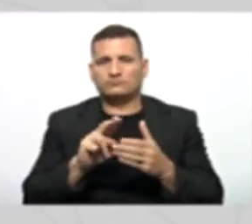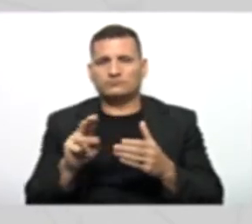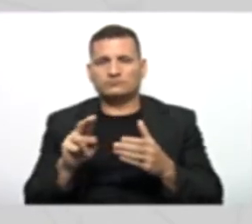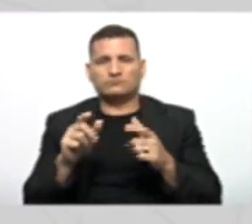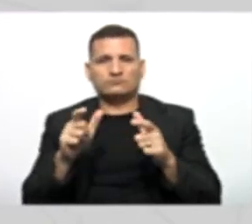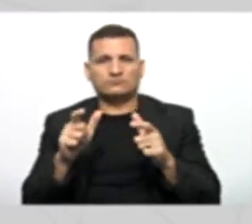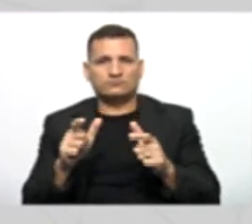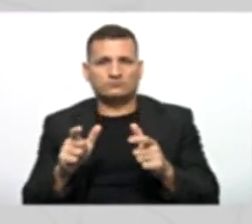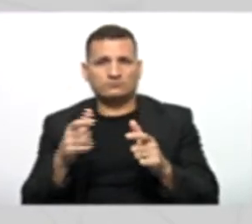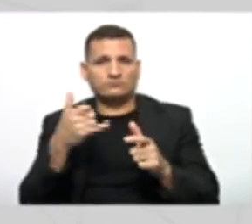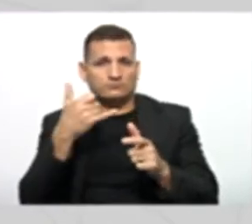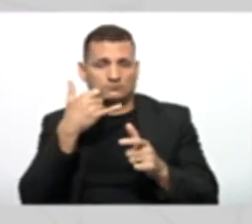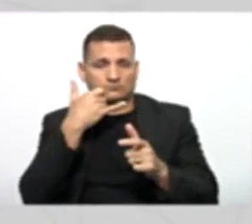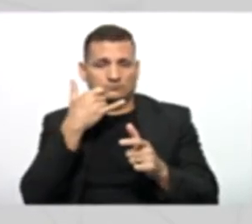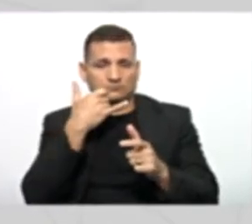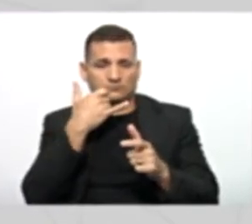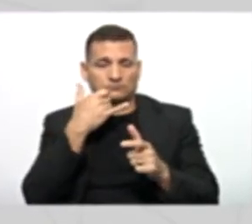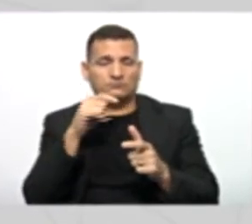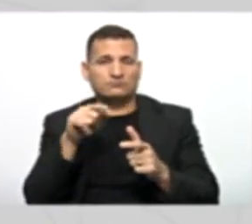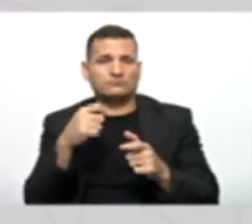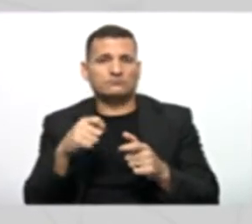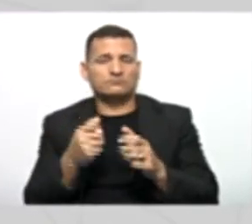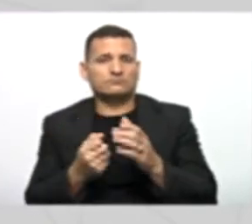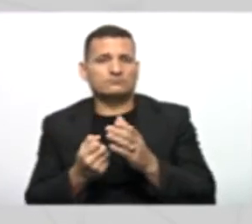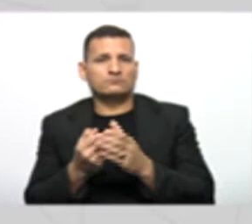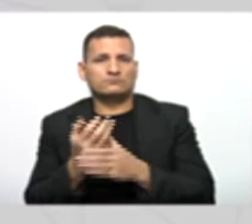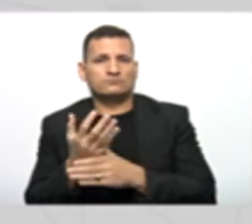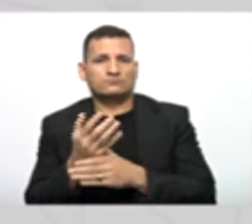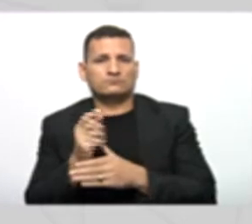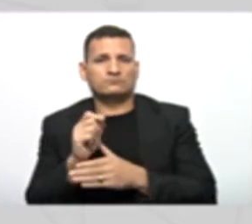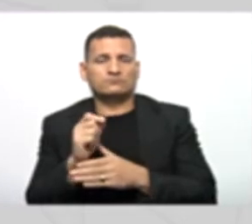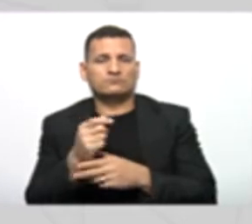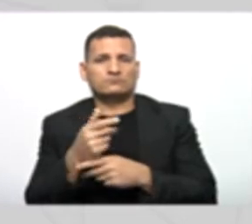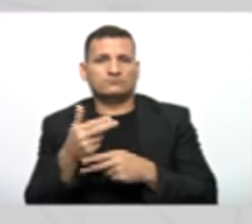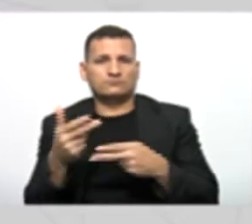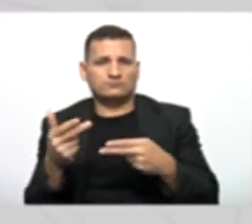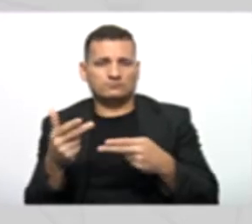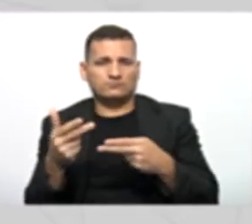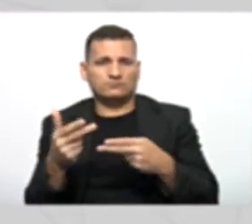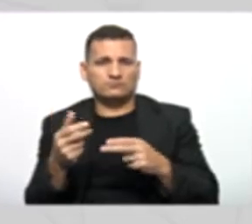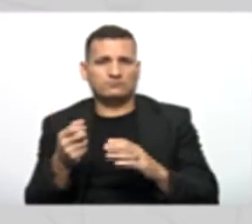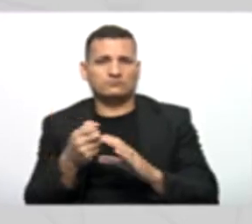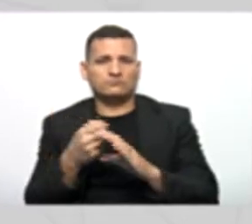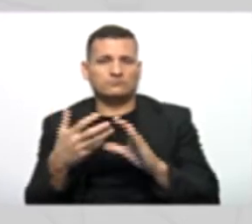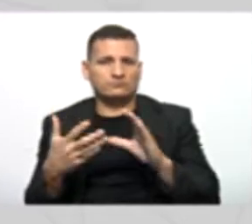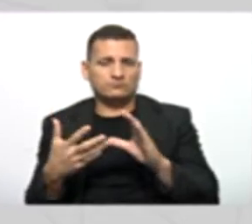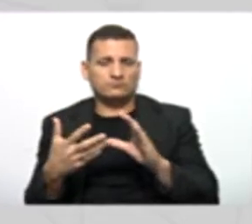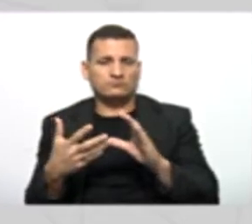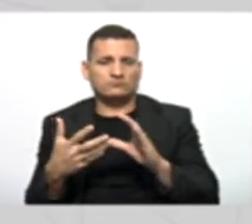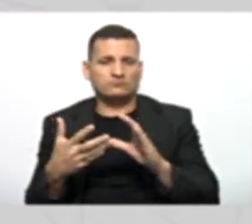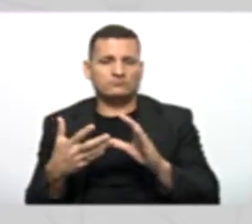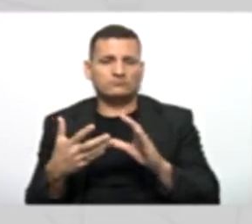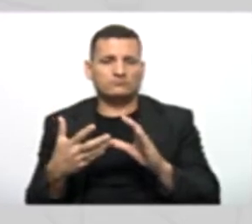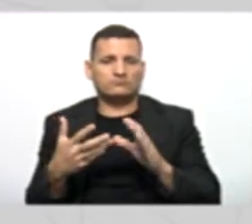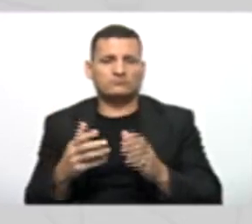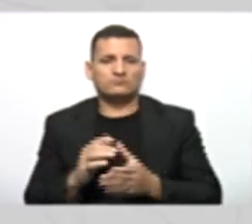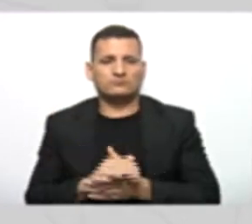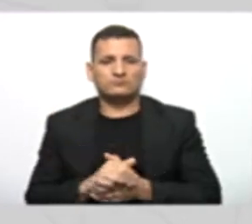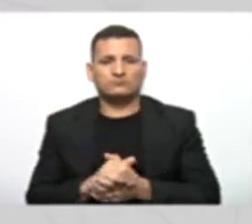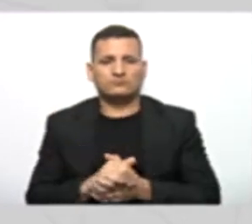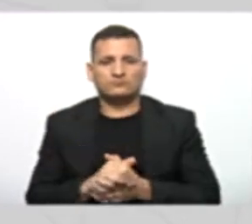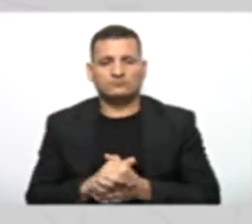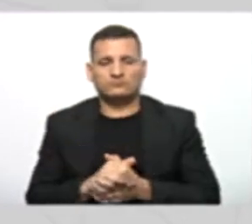telefone, você precisa criar aí rapidinho um objeto com essas características para que eu possa herdar. Então, nós vamos fazer assim,